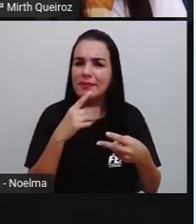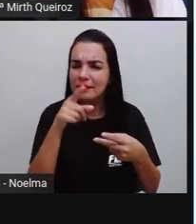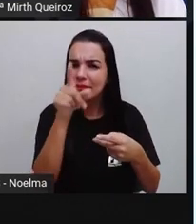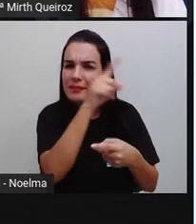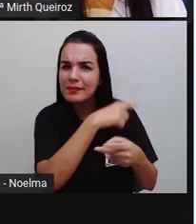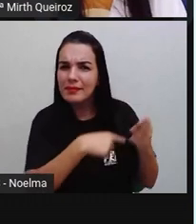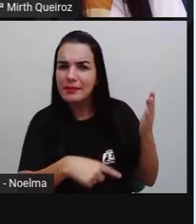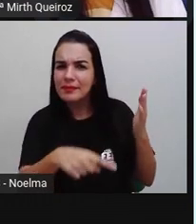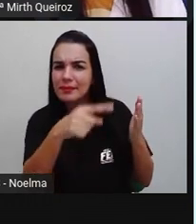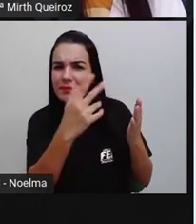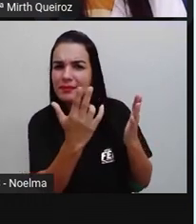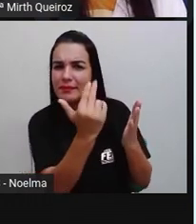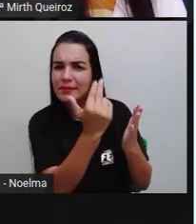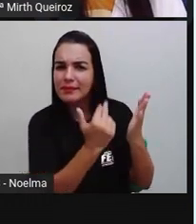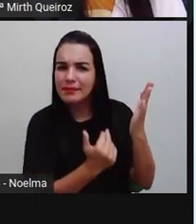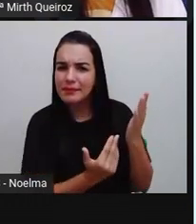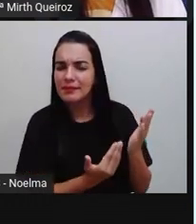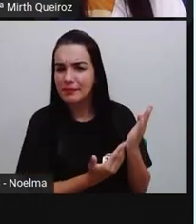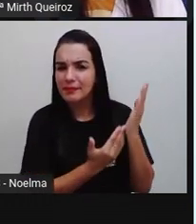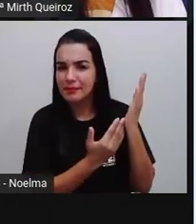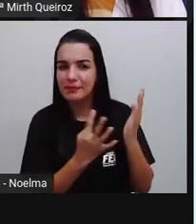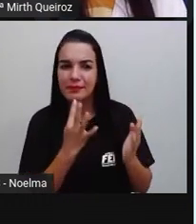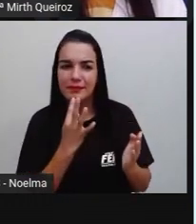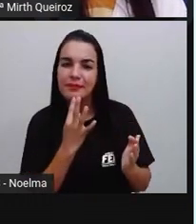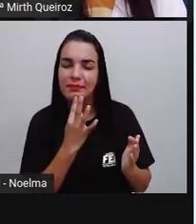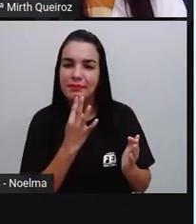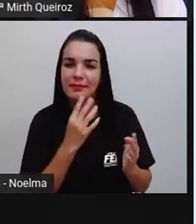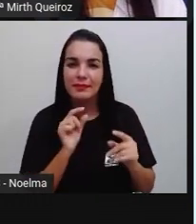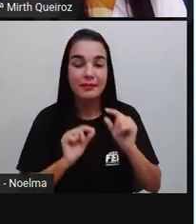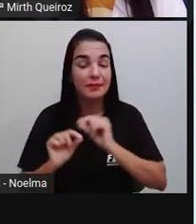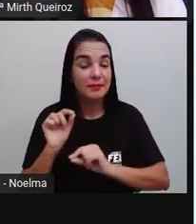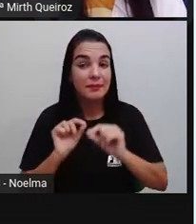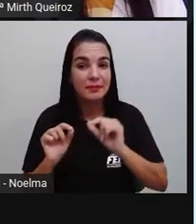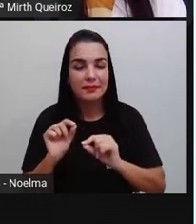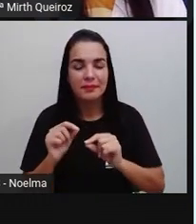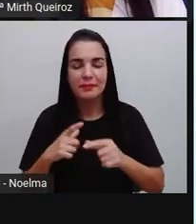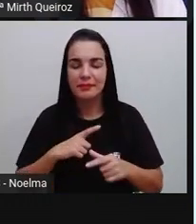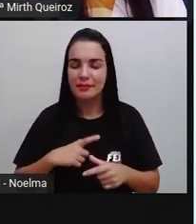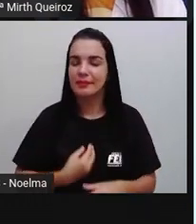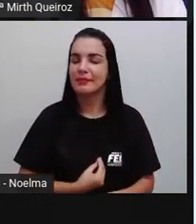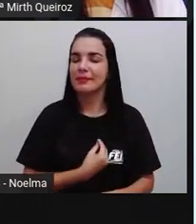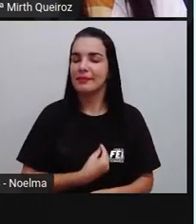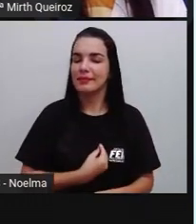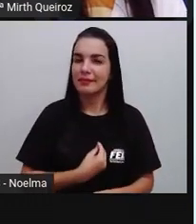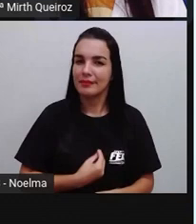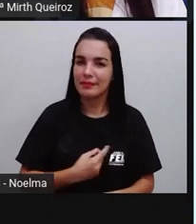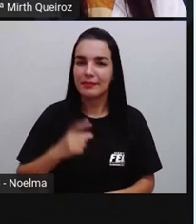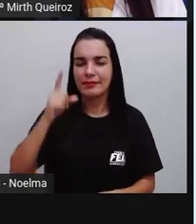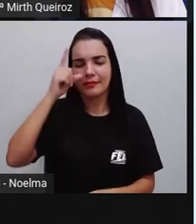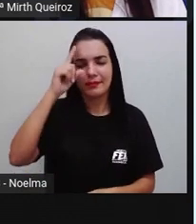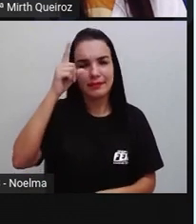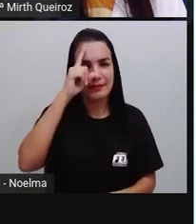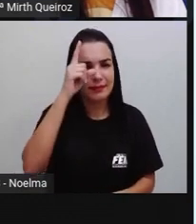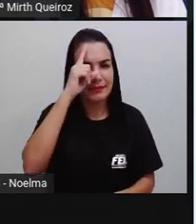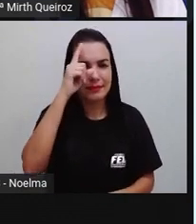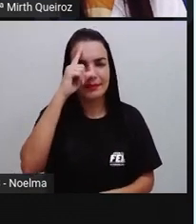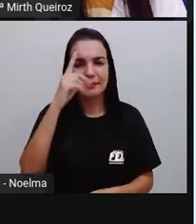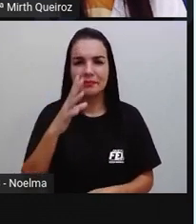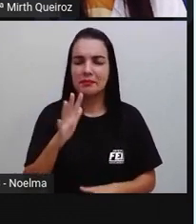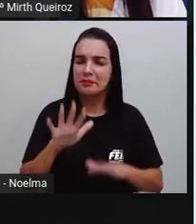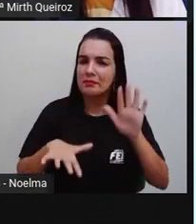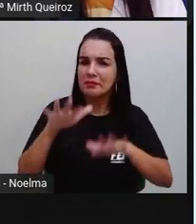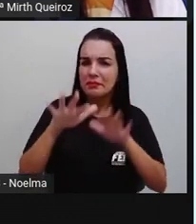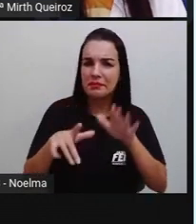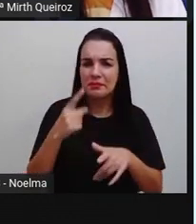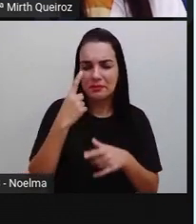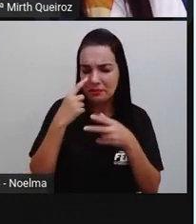Vocês conhecem essas figuras? Essas figuras estão presentes aí no dia a dia de vocês, embora vocês